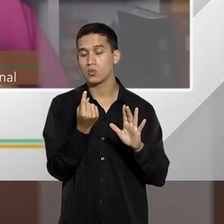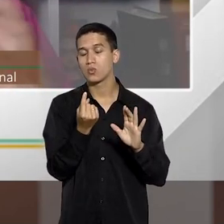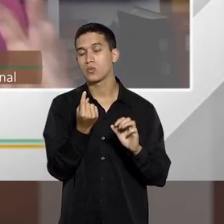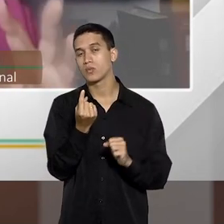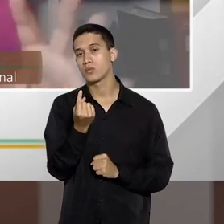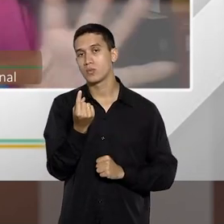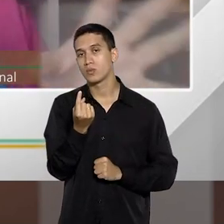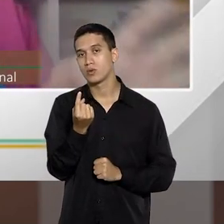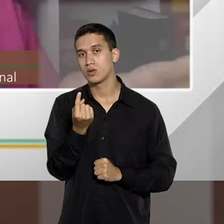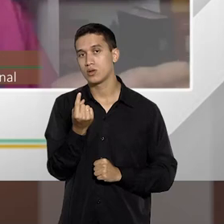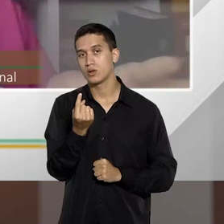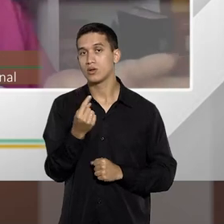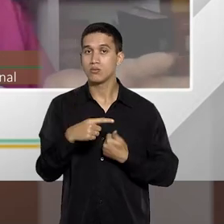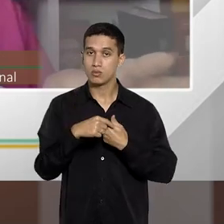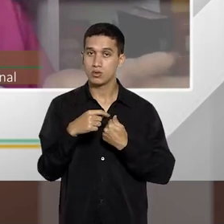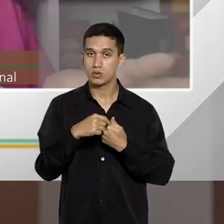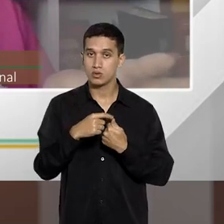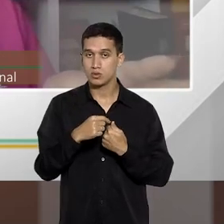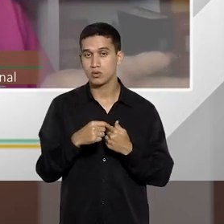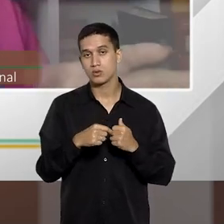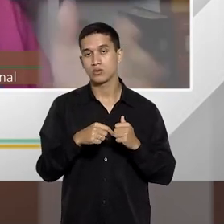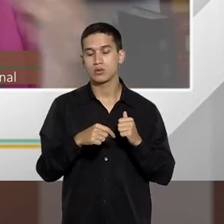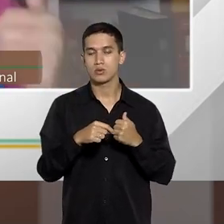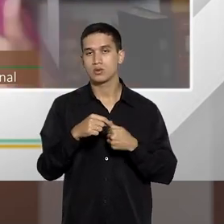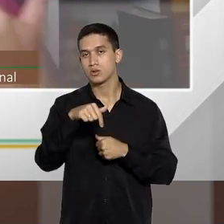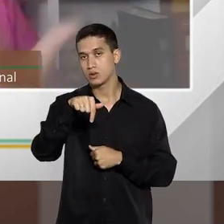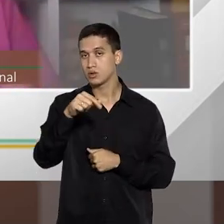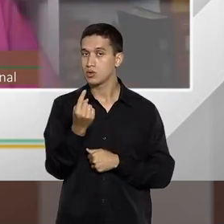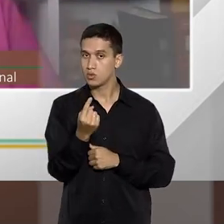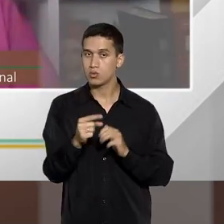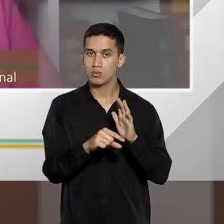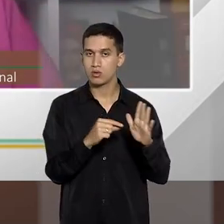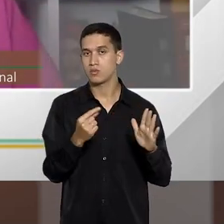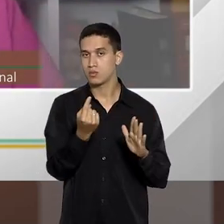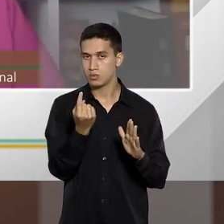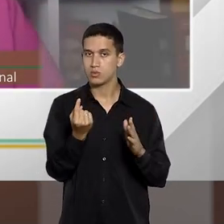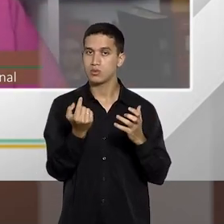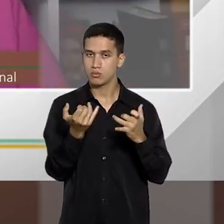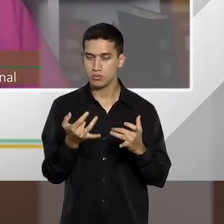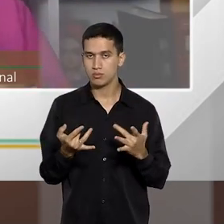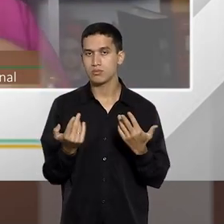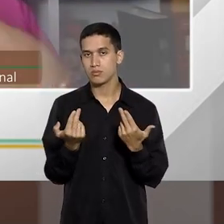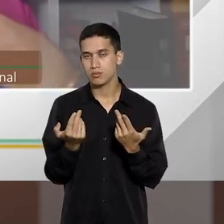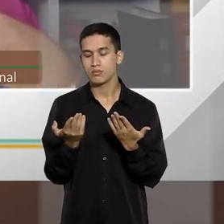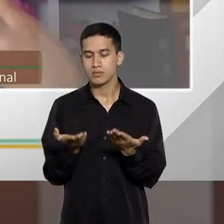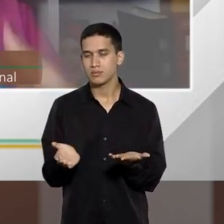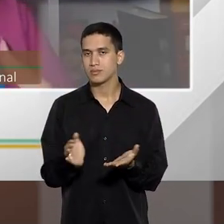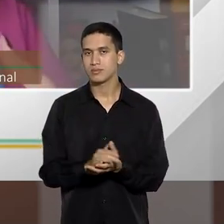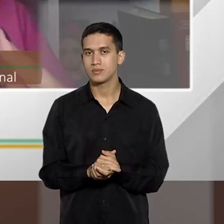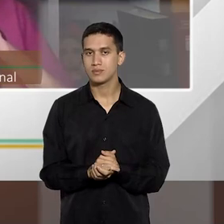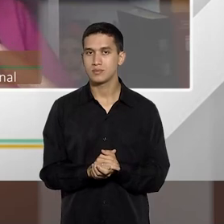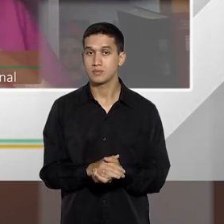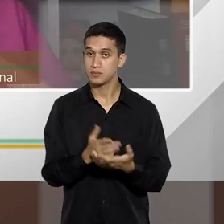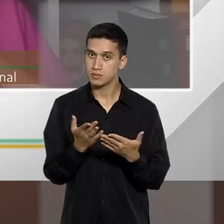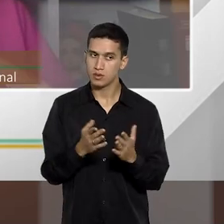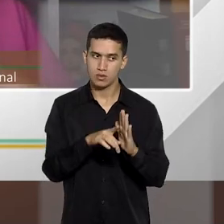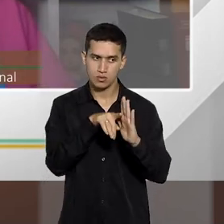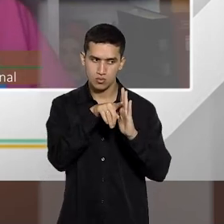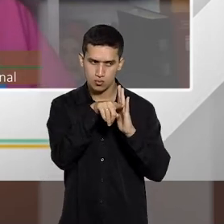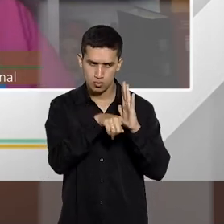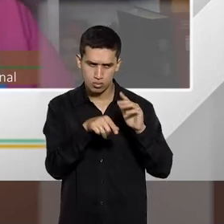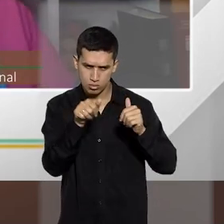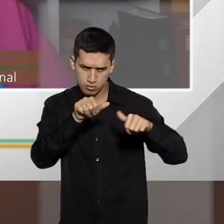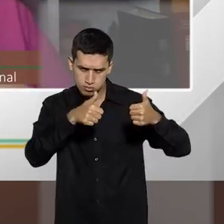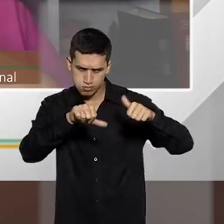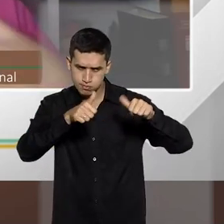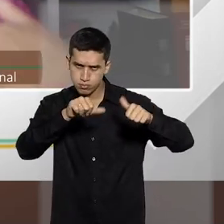o artigo 71 do Código Penal e o parágrafo único desse mesmo artigo. Então, essa análise sobre